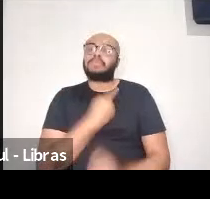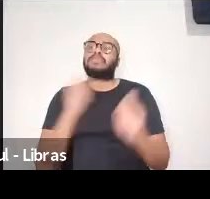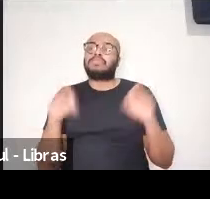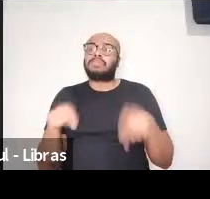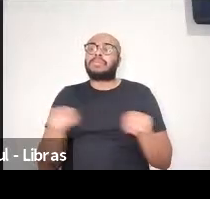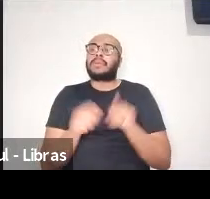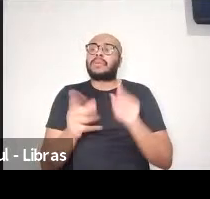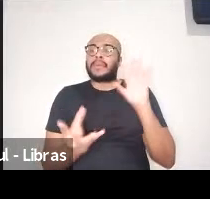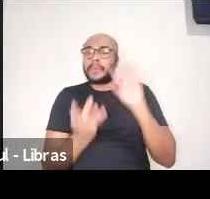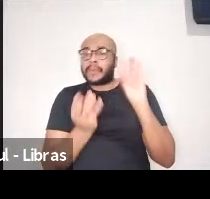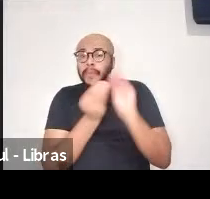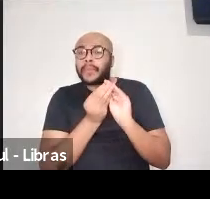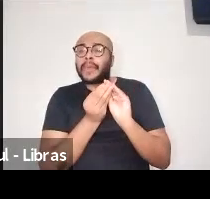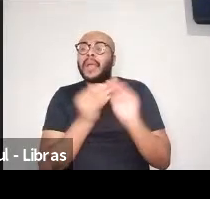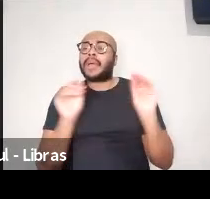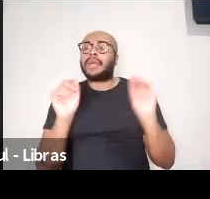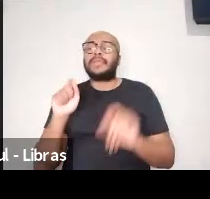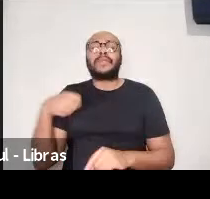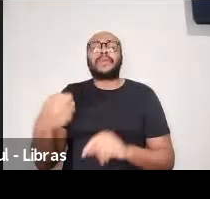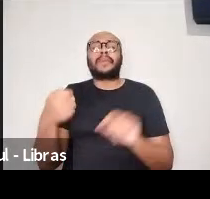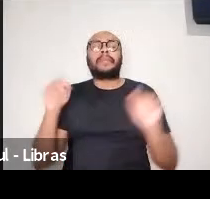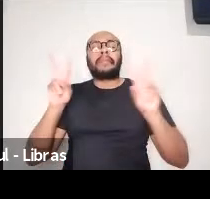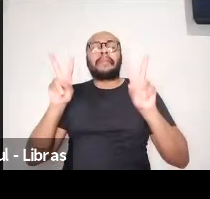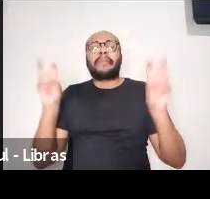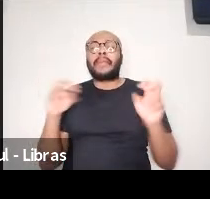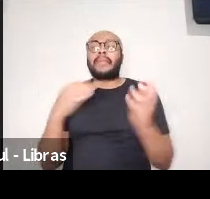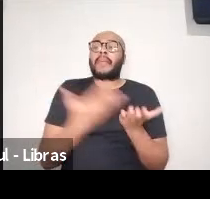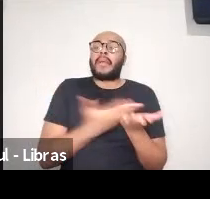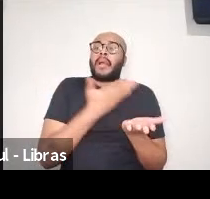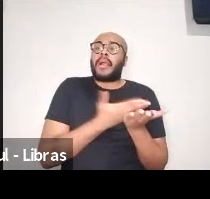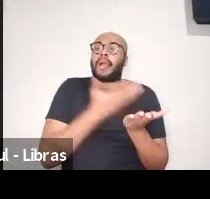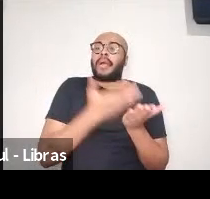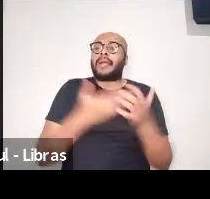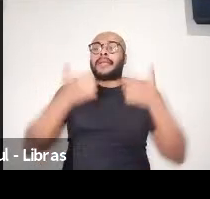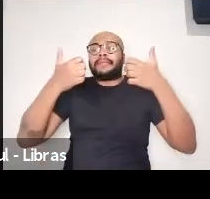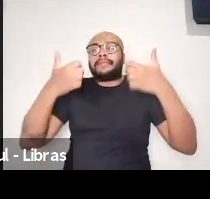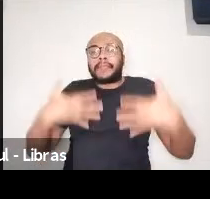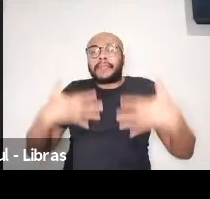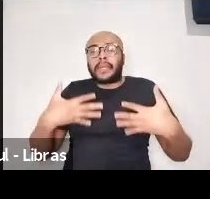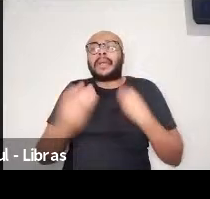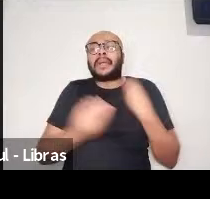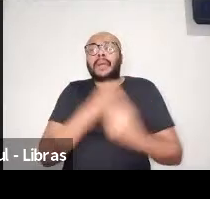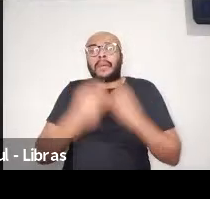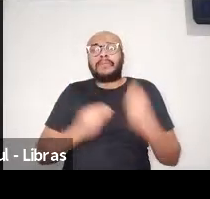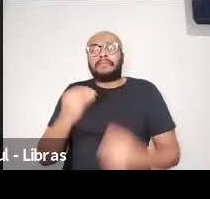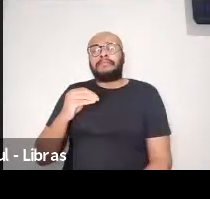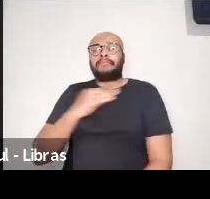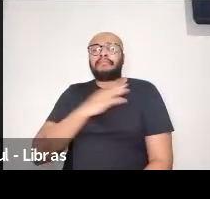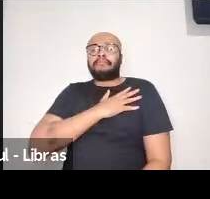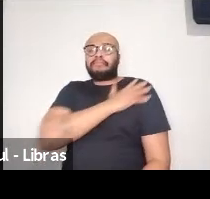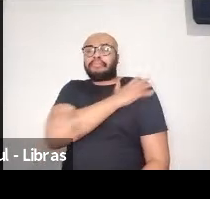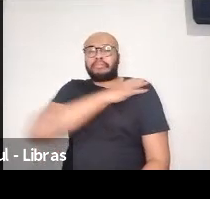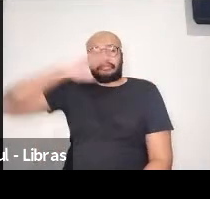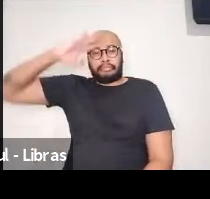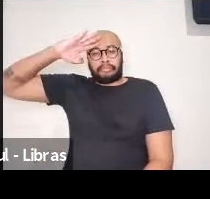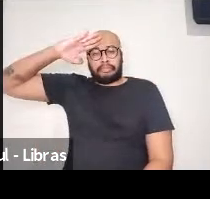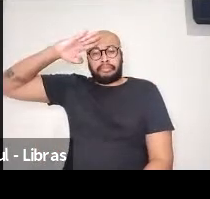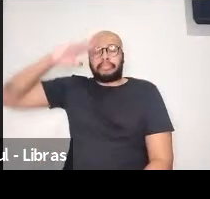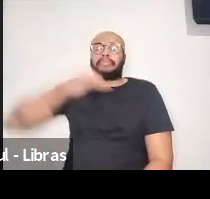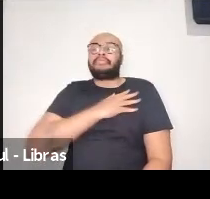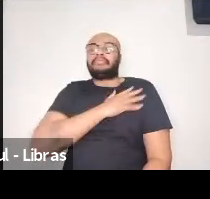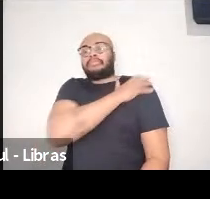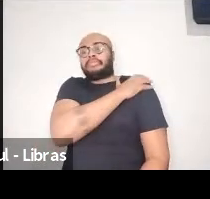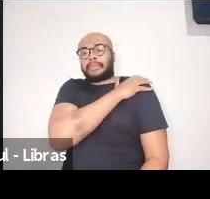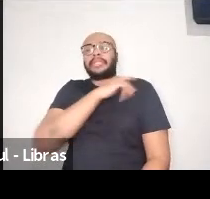resenha, uma resenha sobre um livro que comenta as políticas educacionais durante a ditadura, então visitem o site, leiam a resenha,